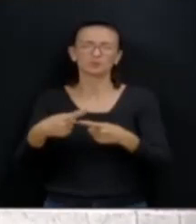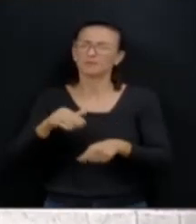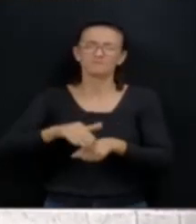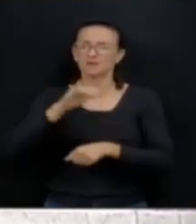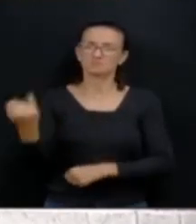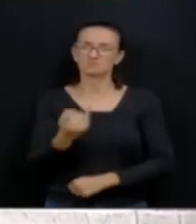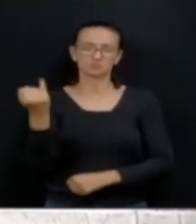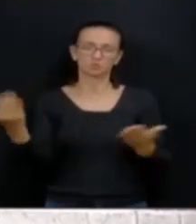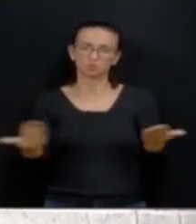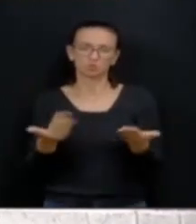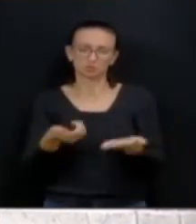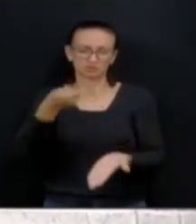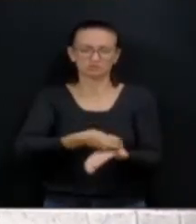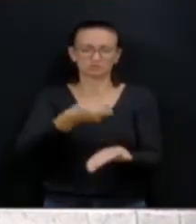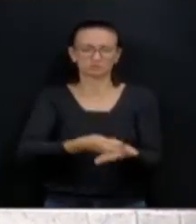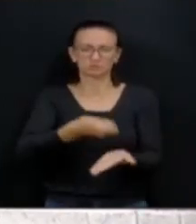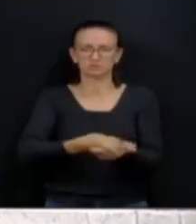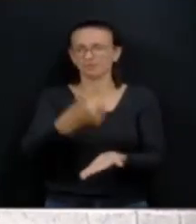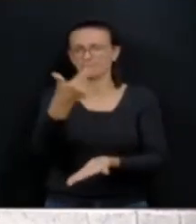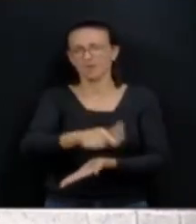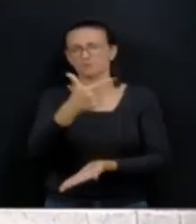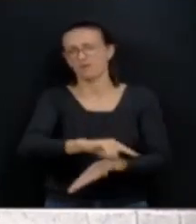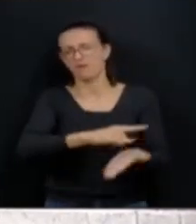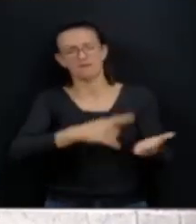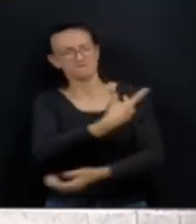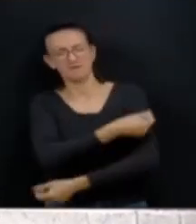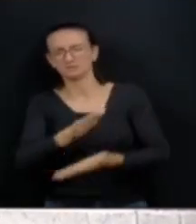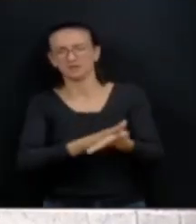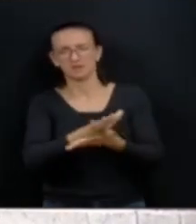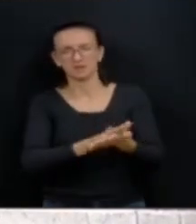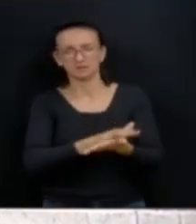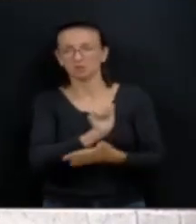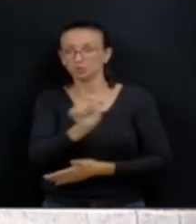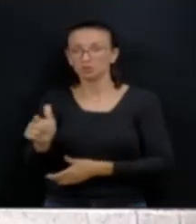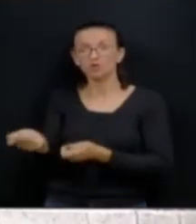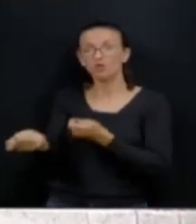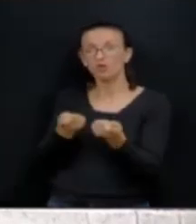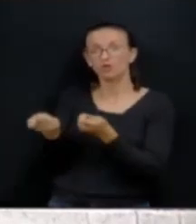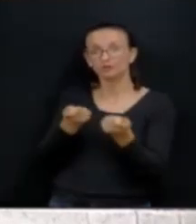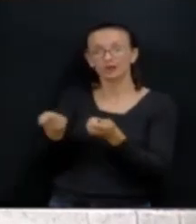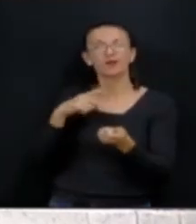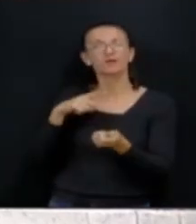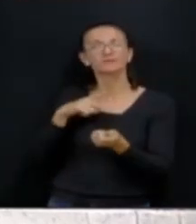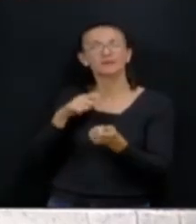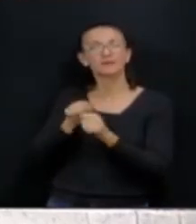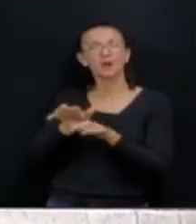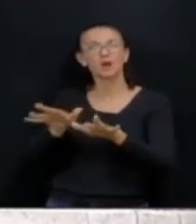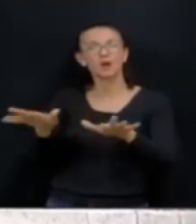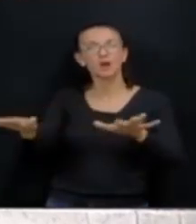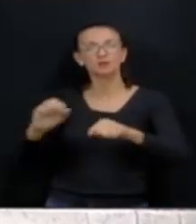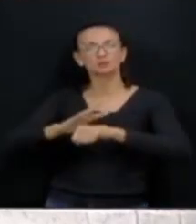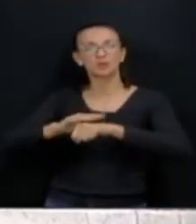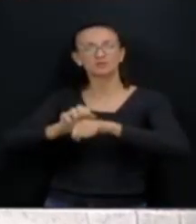nesse momento, cobrar que não dê a vacinação do que controlar o esplaiamento da doença.